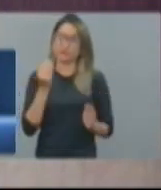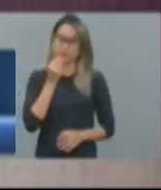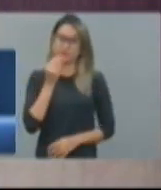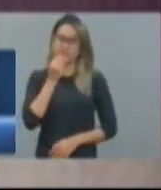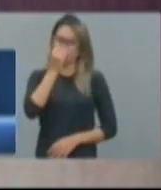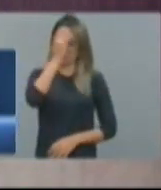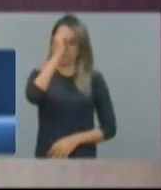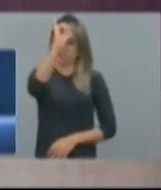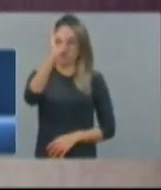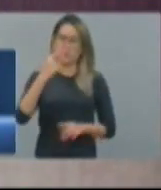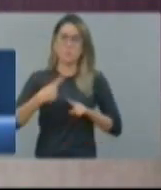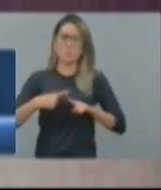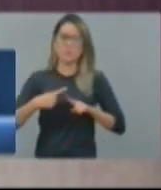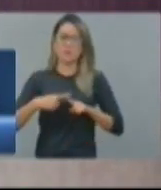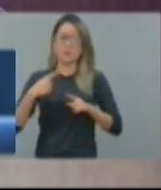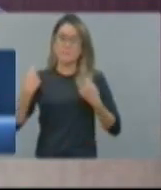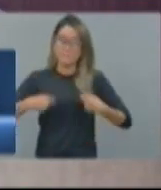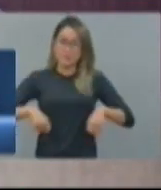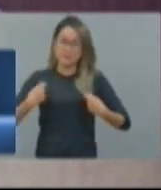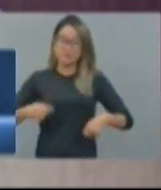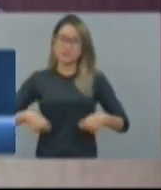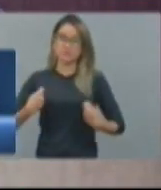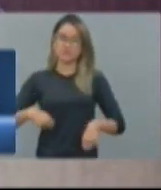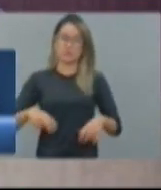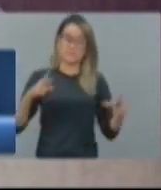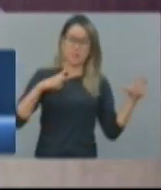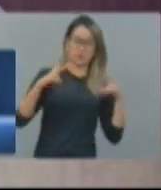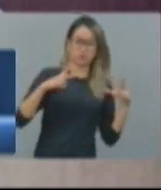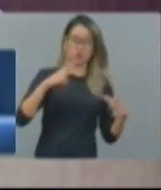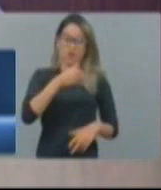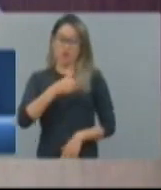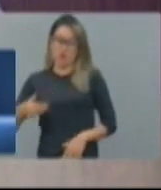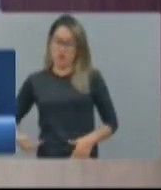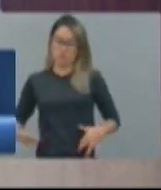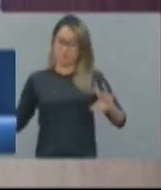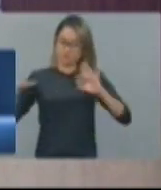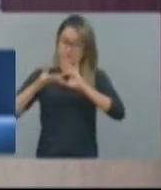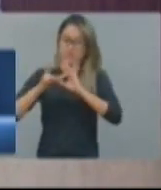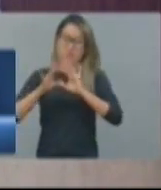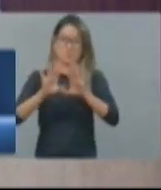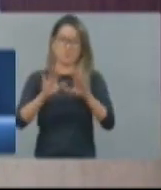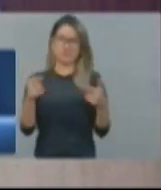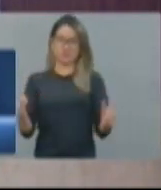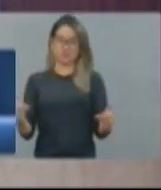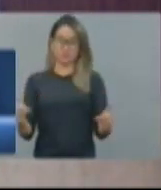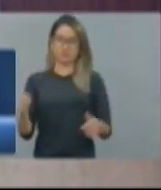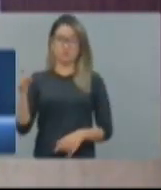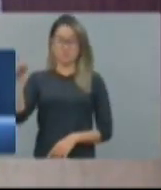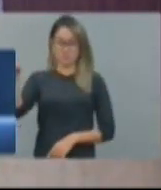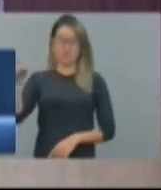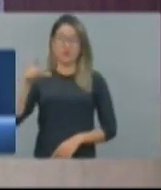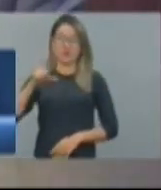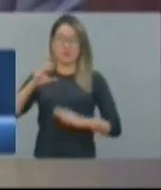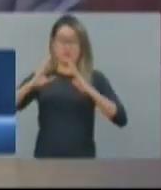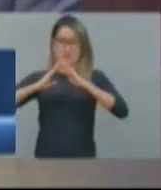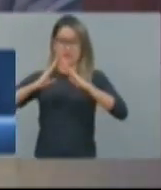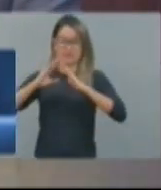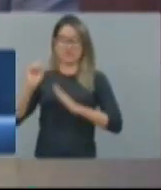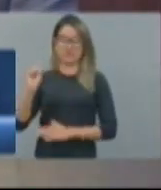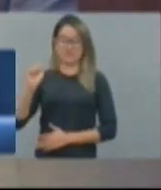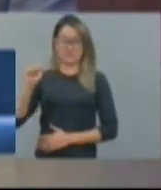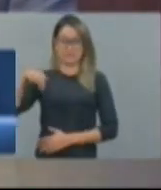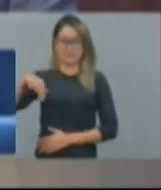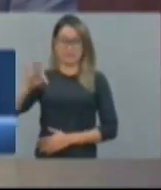O SUS estabeleceu um teto, que eles só podem fazer 506 cirurgias por mês.